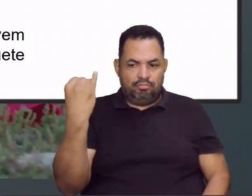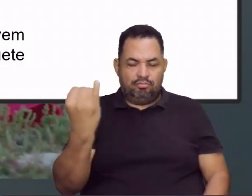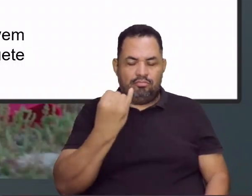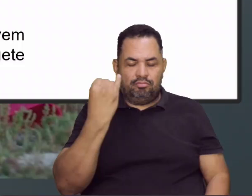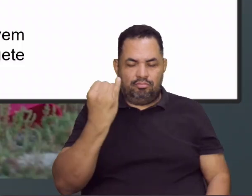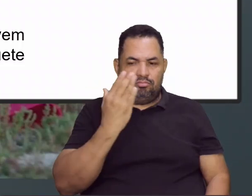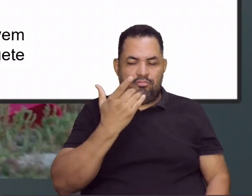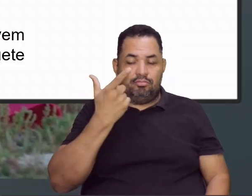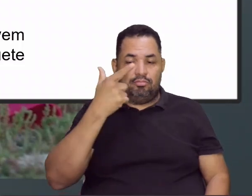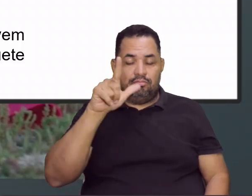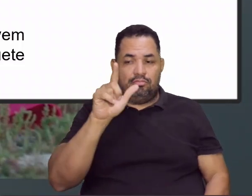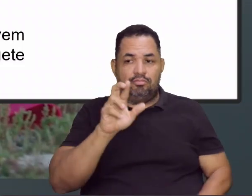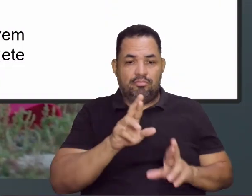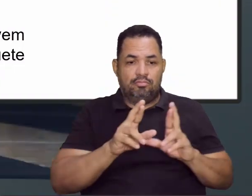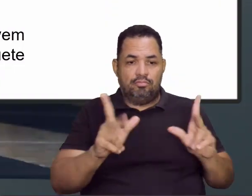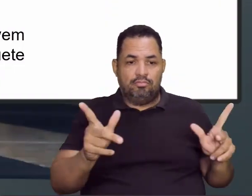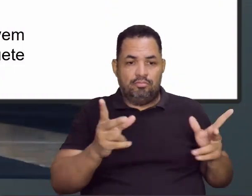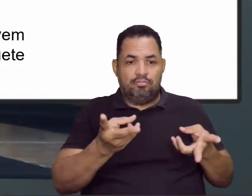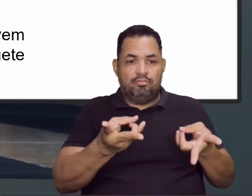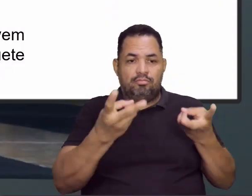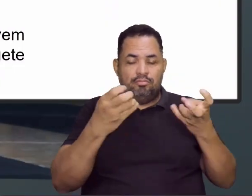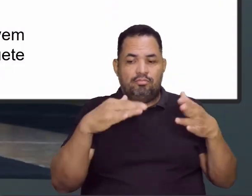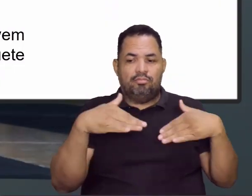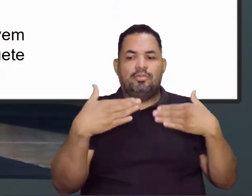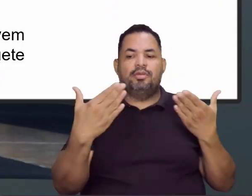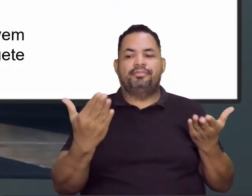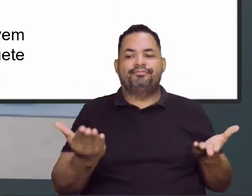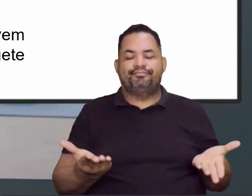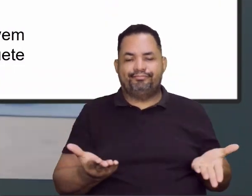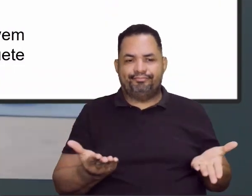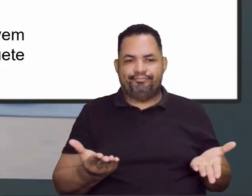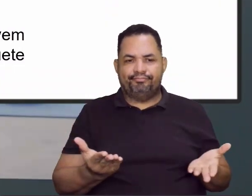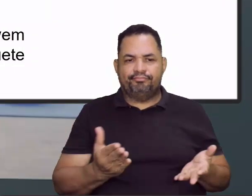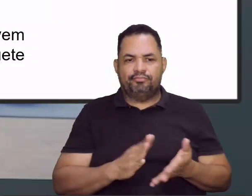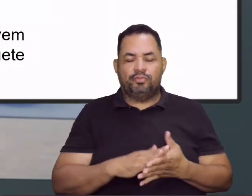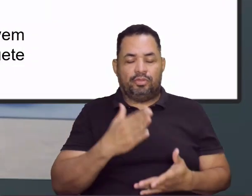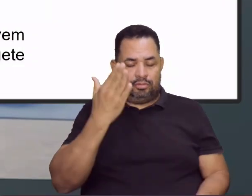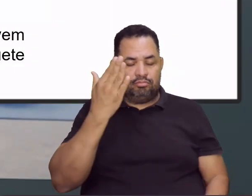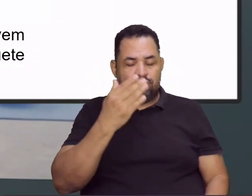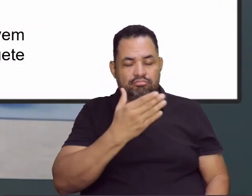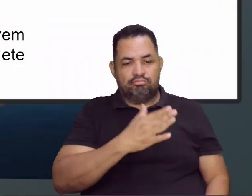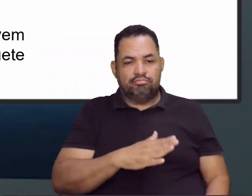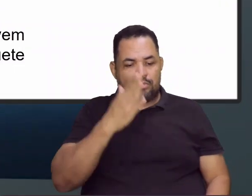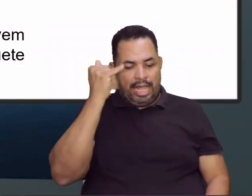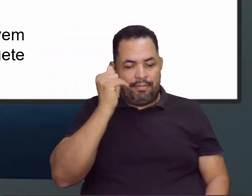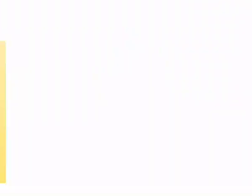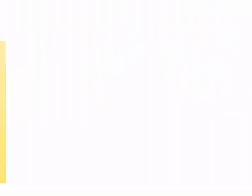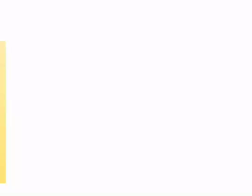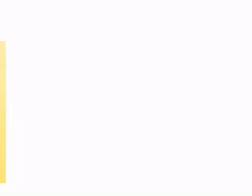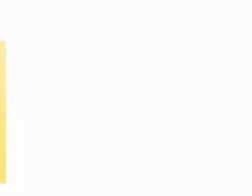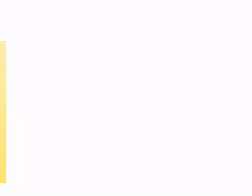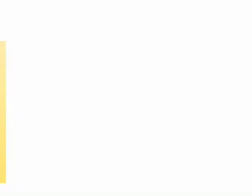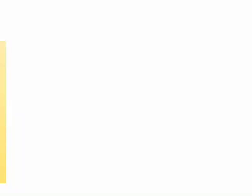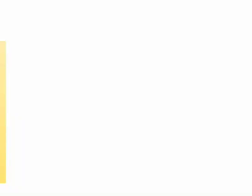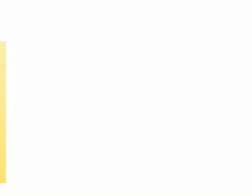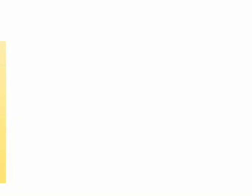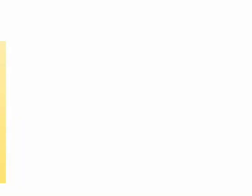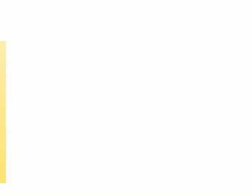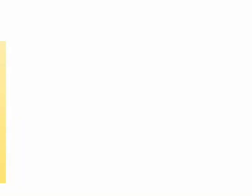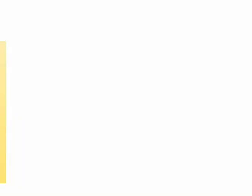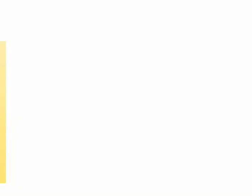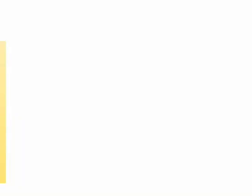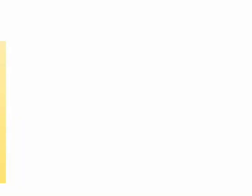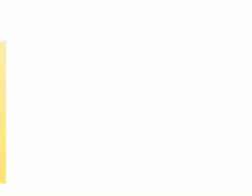que você já consegue distinguir e perceber quais são os que você tem mais afinidade. Tudo bem? Outro tipo